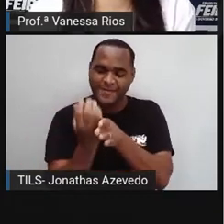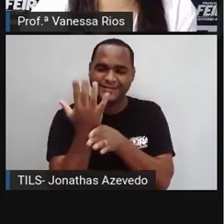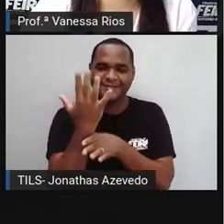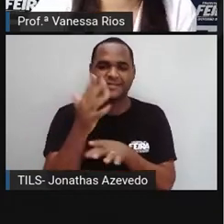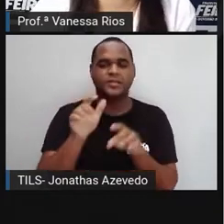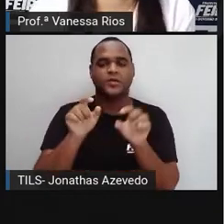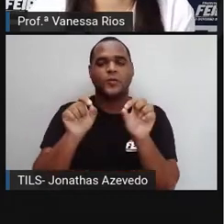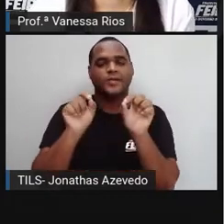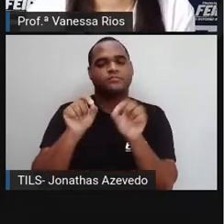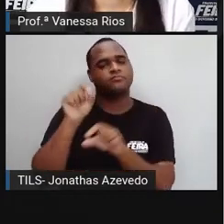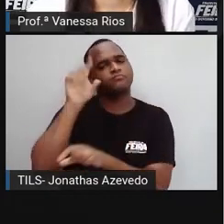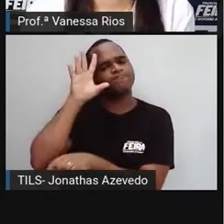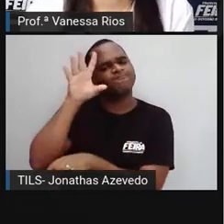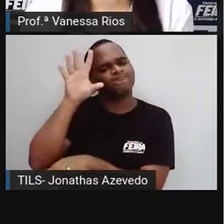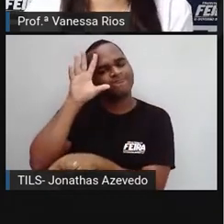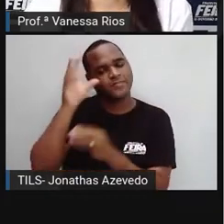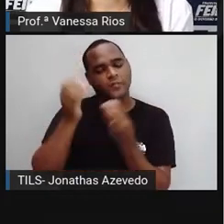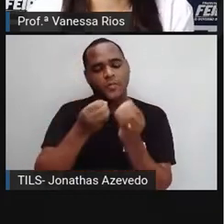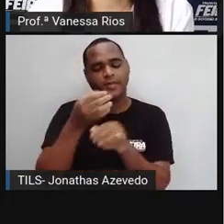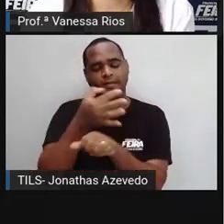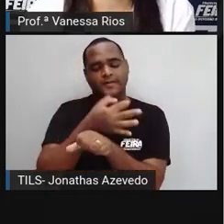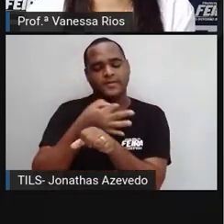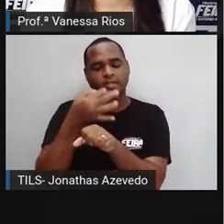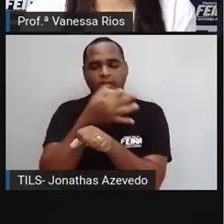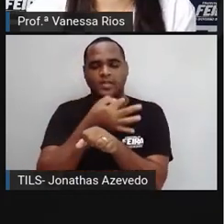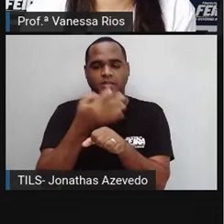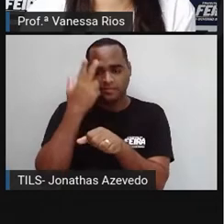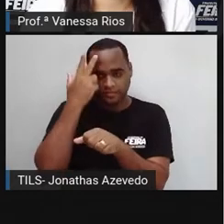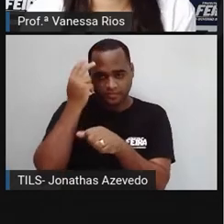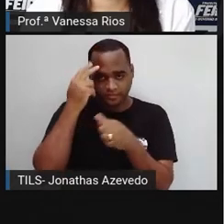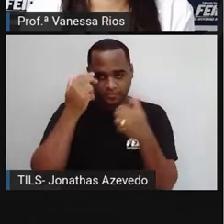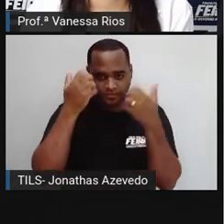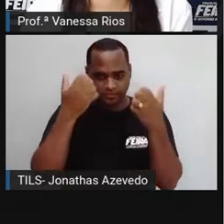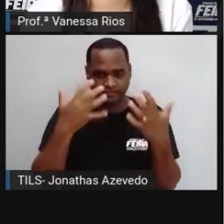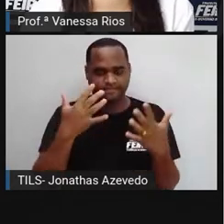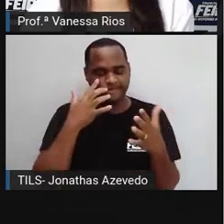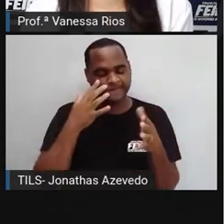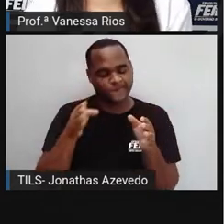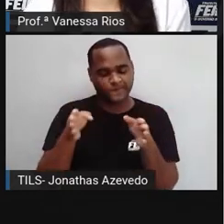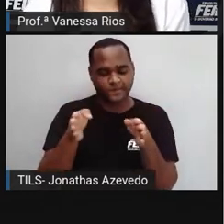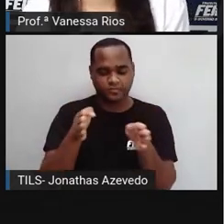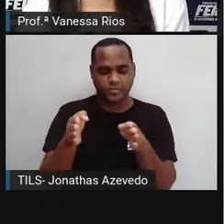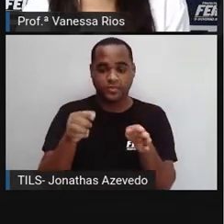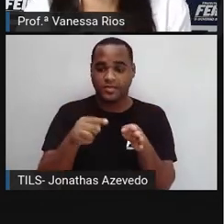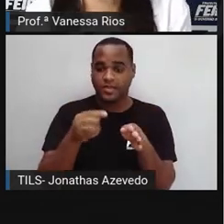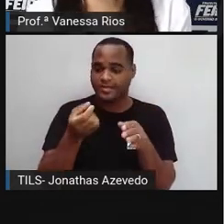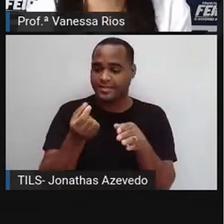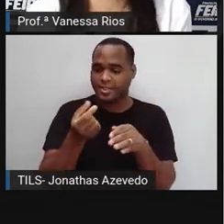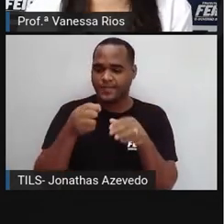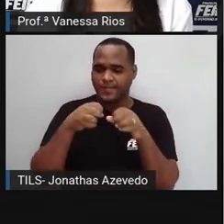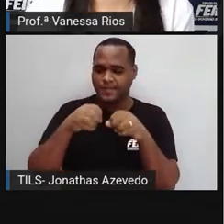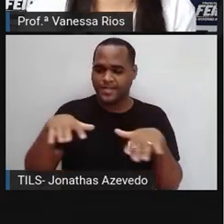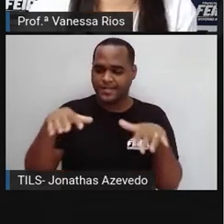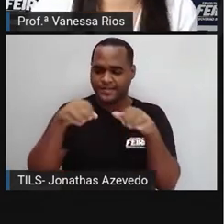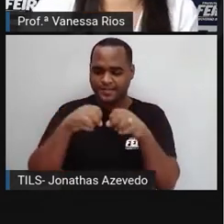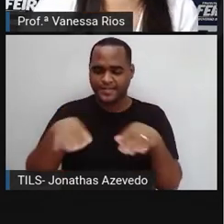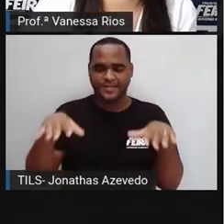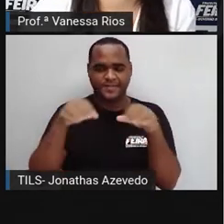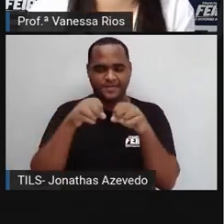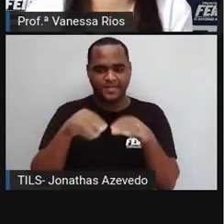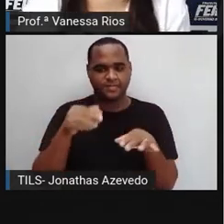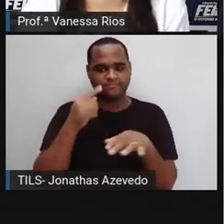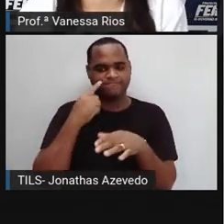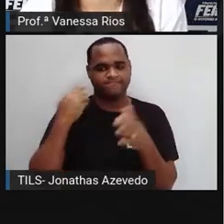ir pensando aí em que as férias, normalmente vista como um período em que se gasta dinheiro, porque a gente vai incluir